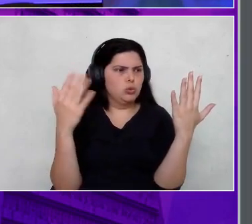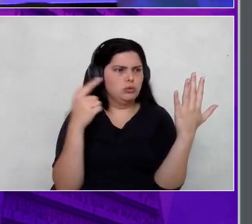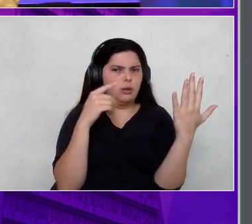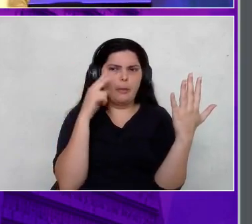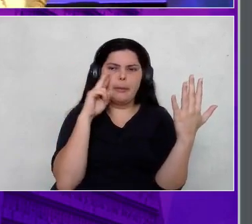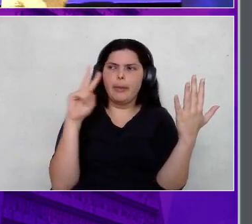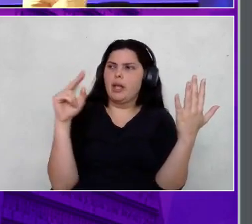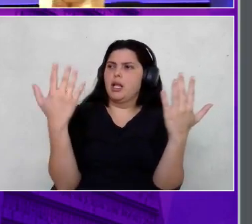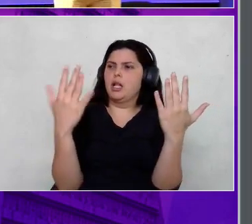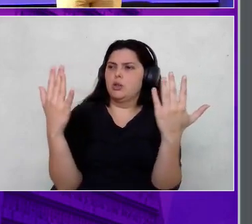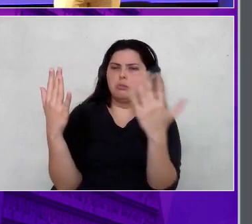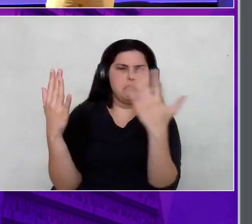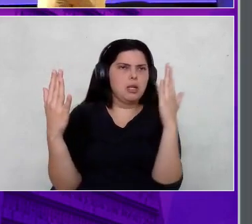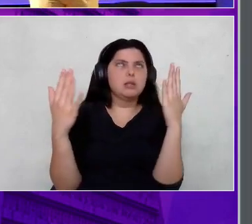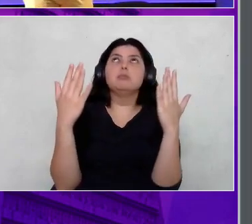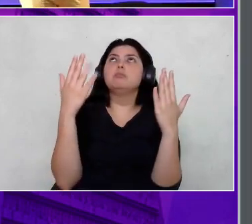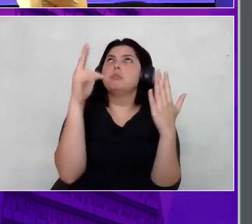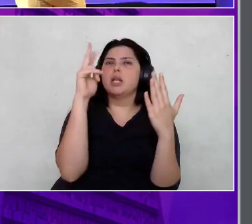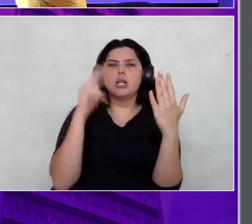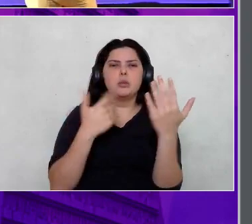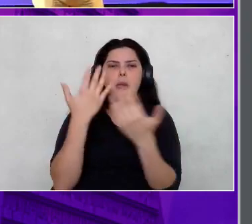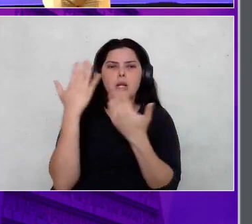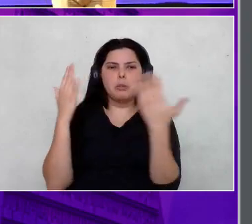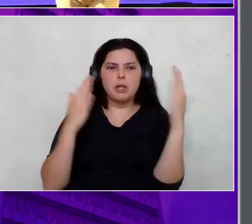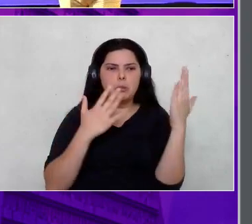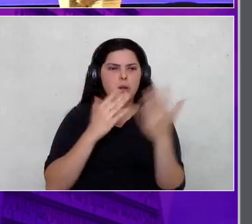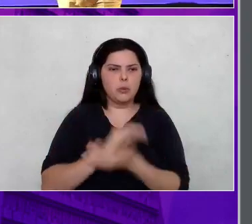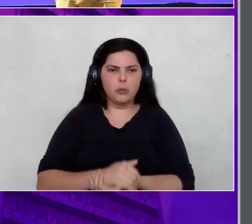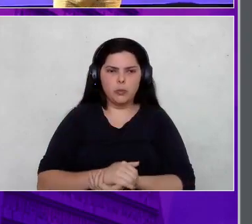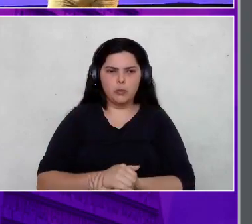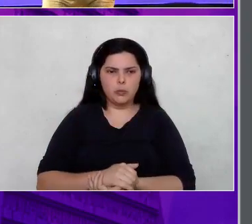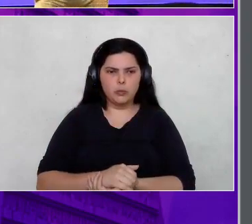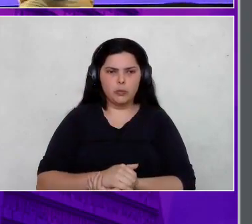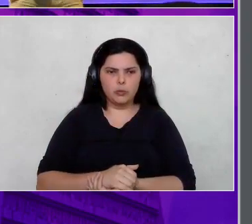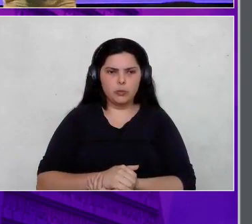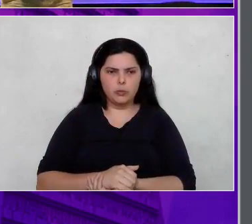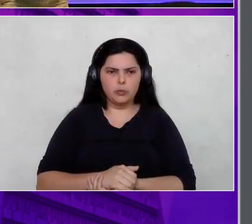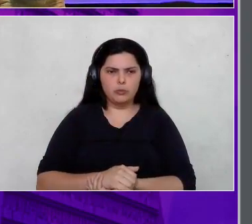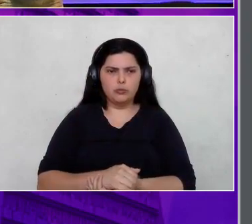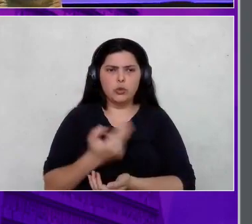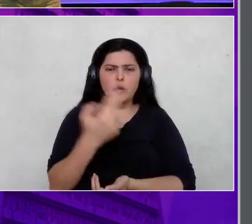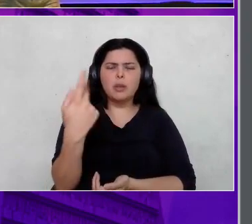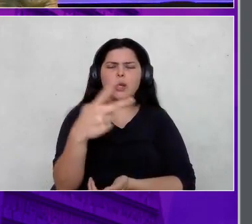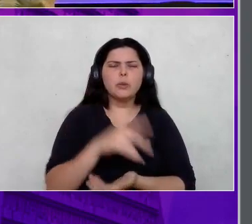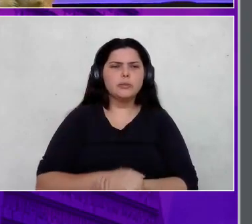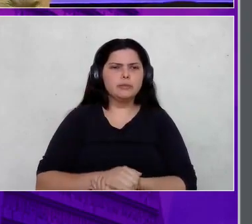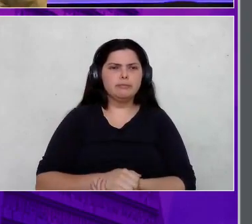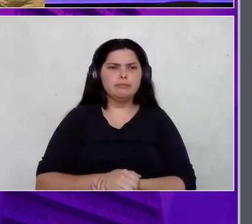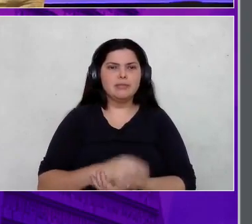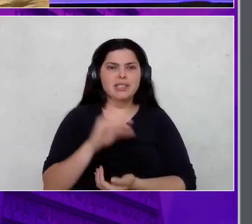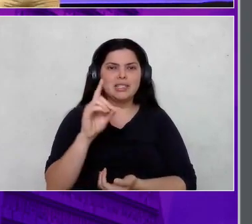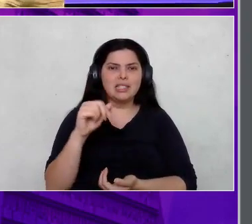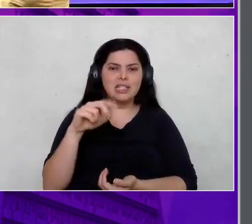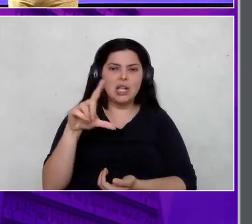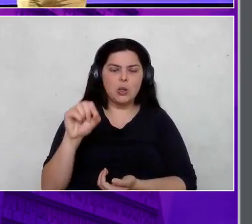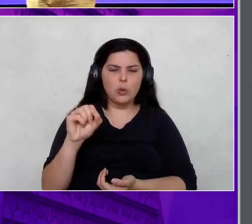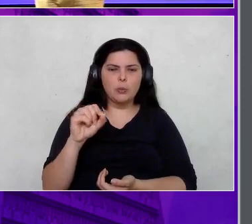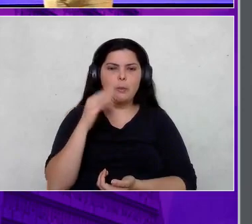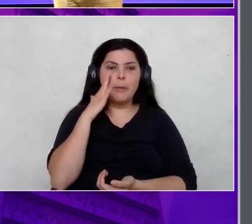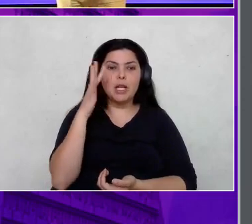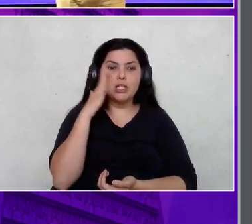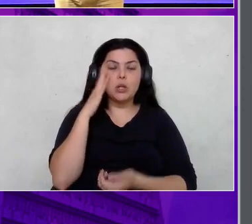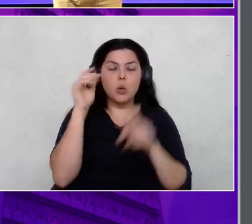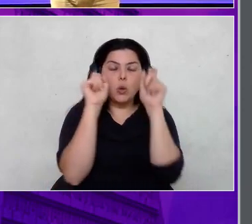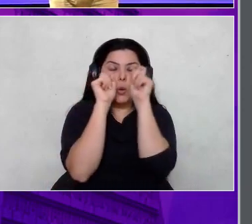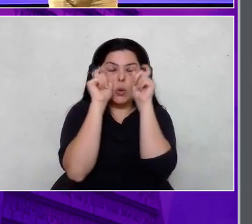espelho. cima, para cima. Tudo é espelho. É espelho. Qual que o seu nome? Danilo. Danilo, imagina que você acordou nesse quarto